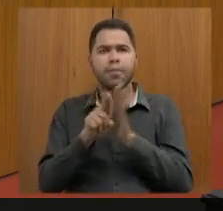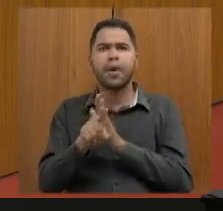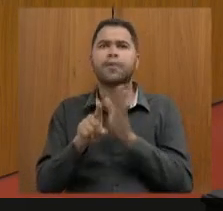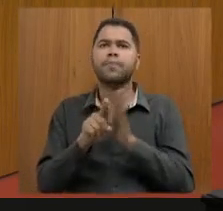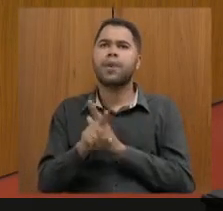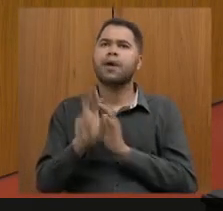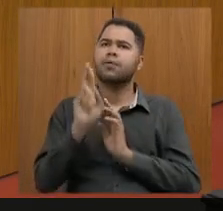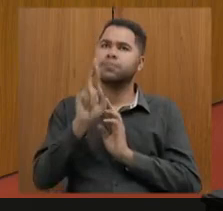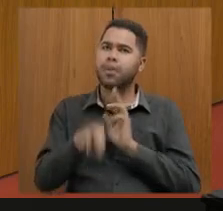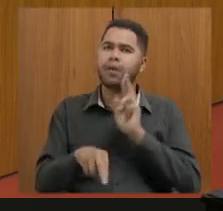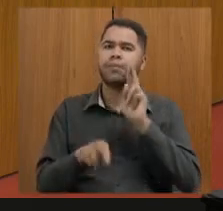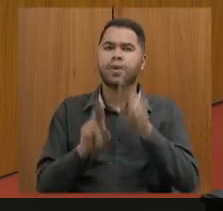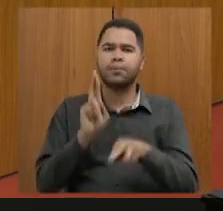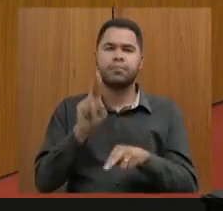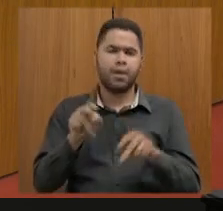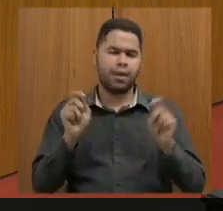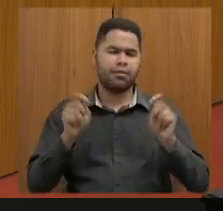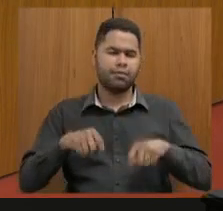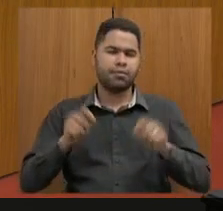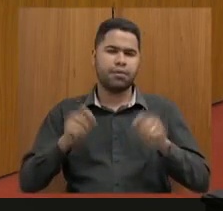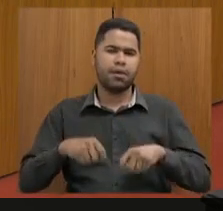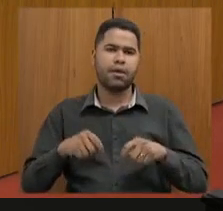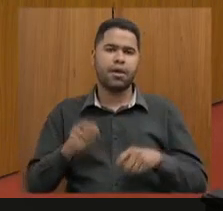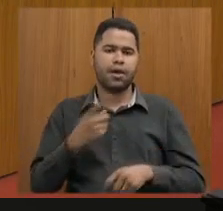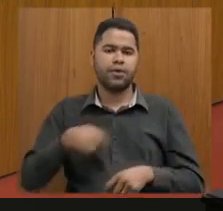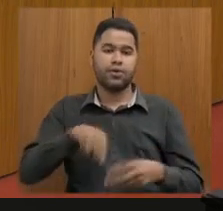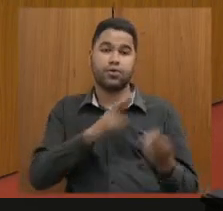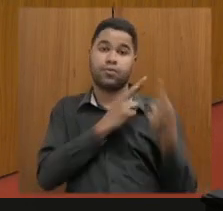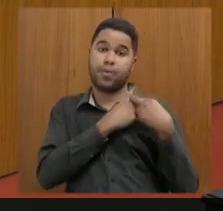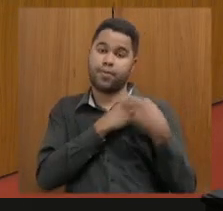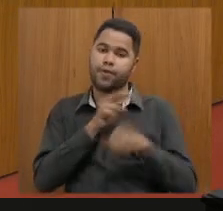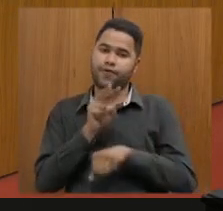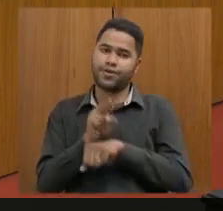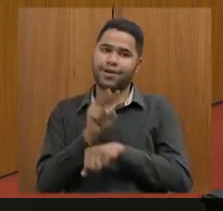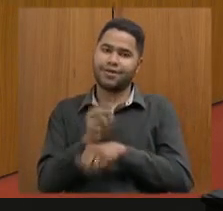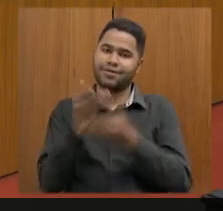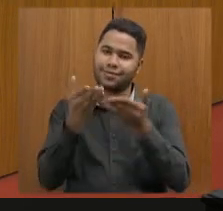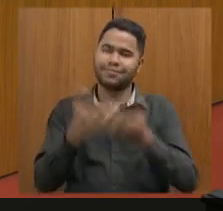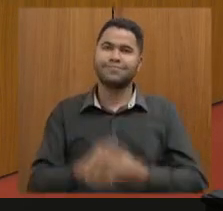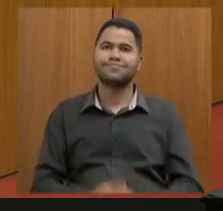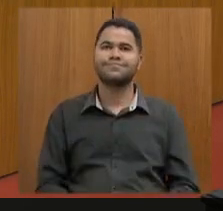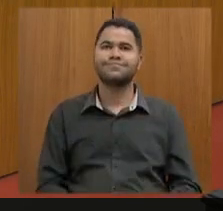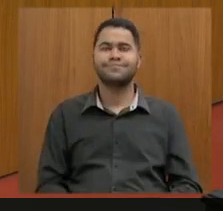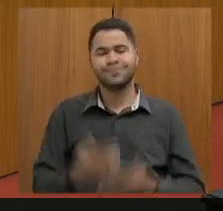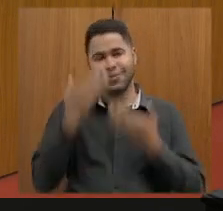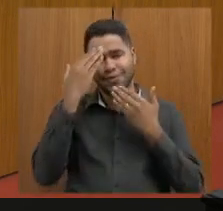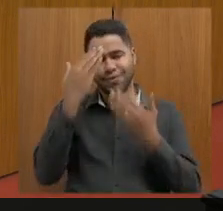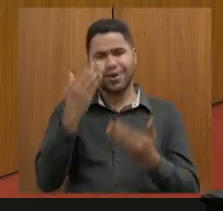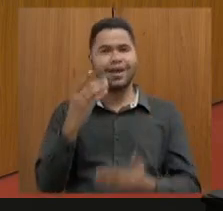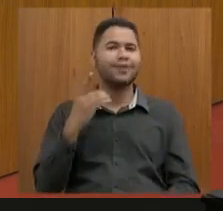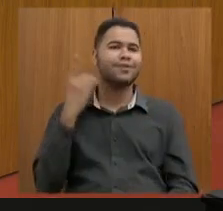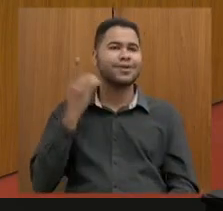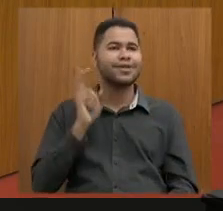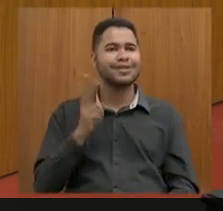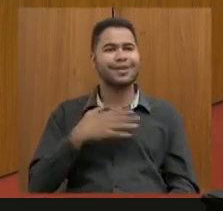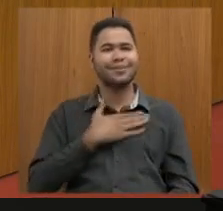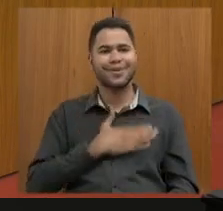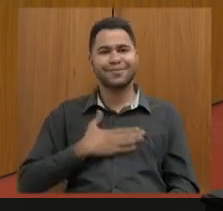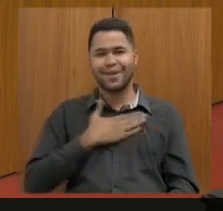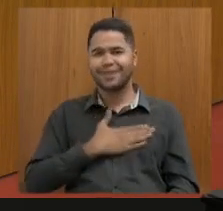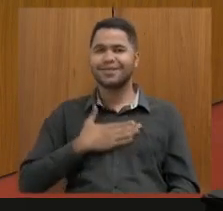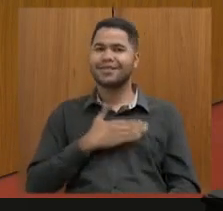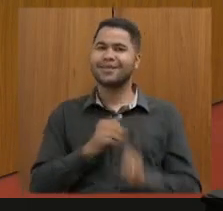governo respondendo. Acho que vai dar certo, que é o nosso papel de fiscalização. Com a palavra, secretária. Obrigada, deputada. Um prazer sempre responder aos seus